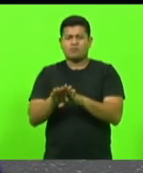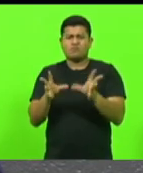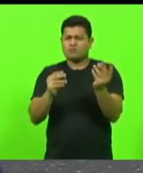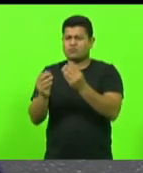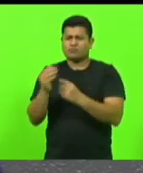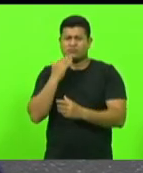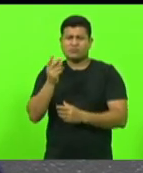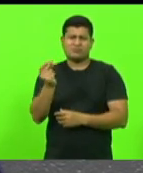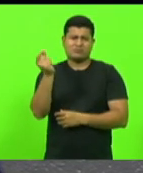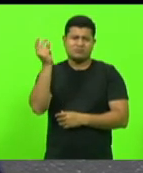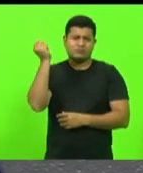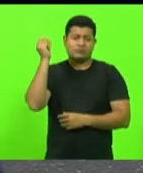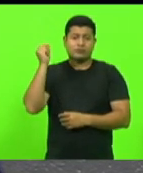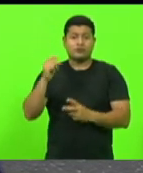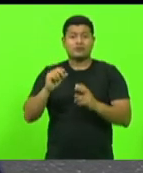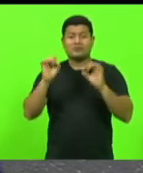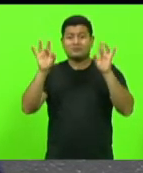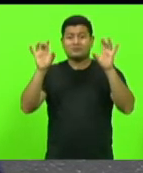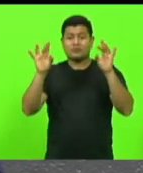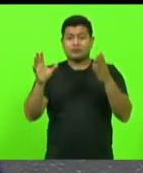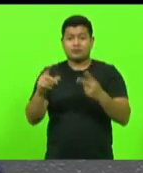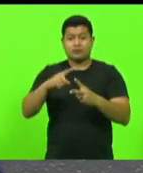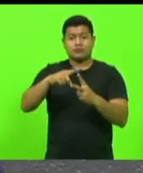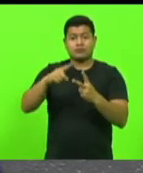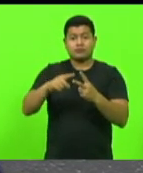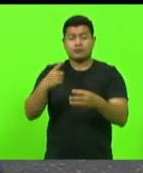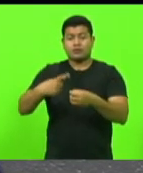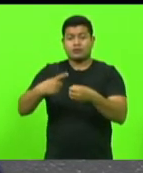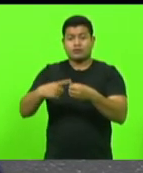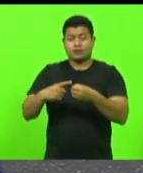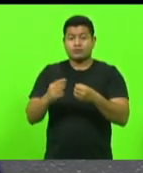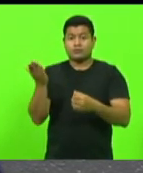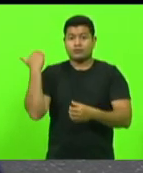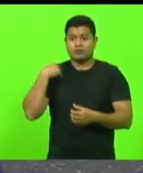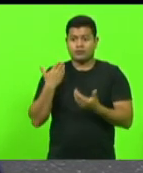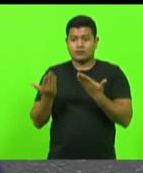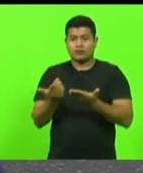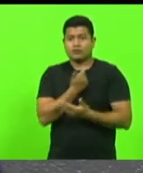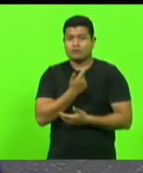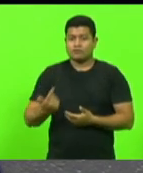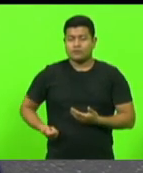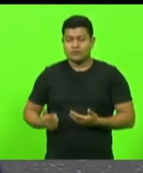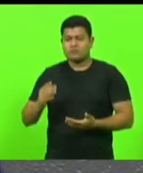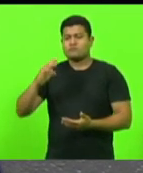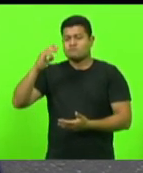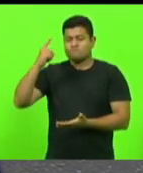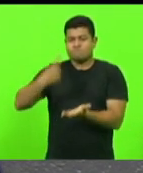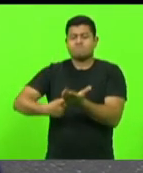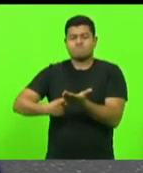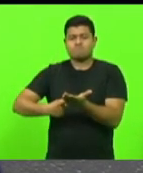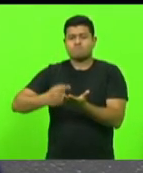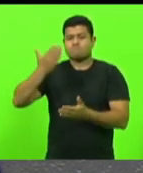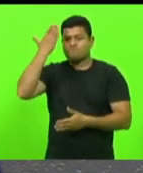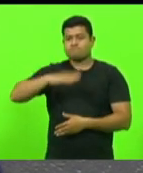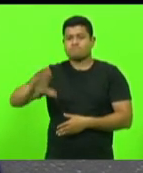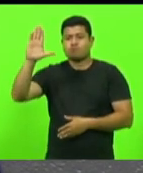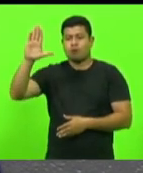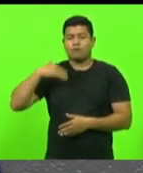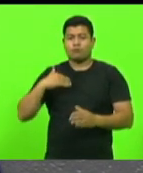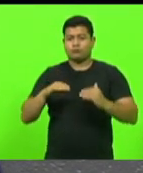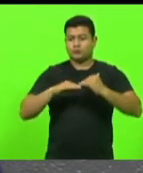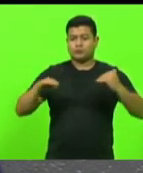dois municípios, que houve o compromisso do governador em relação à pavimentação desse trecho.